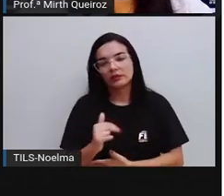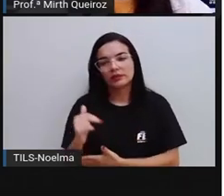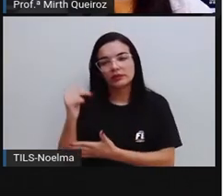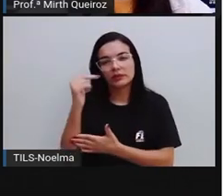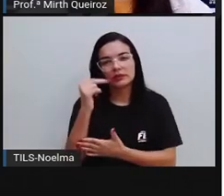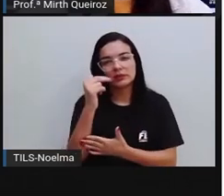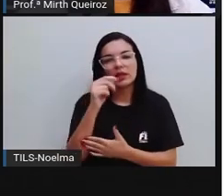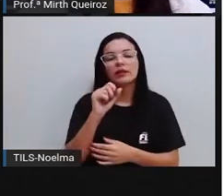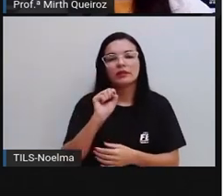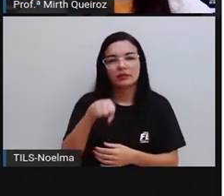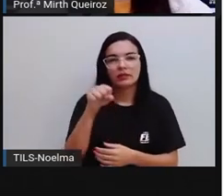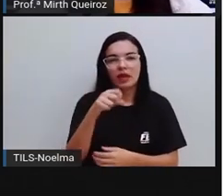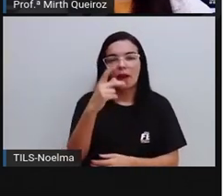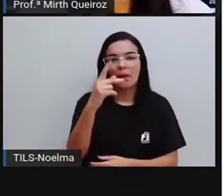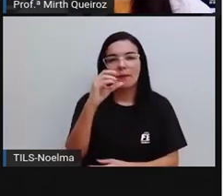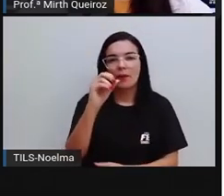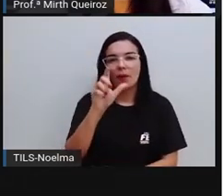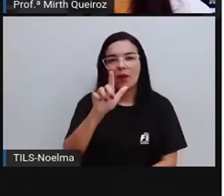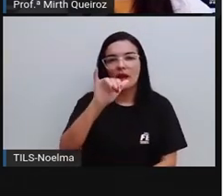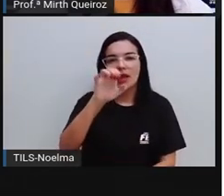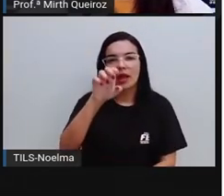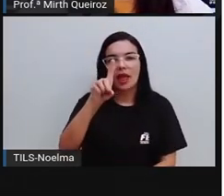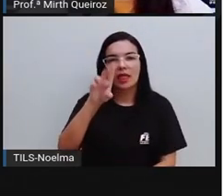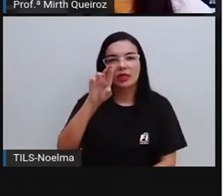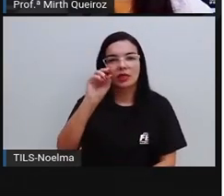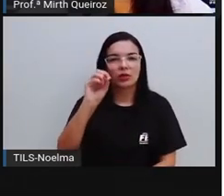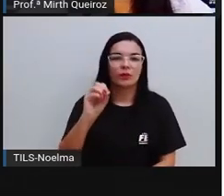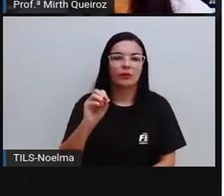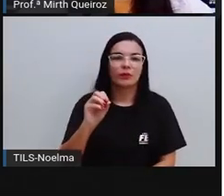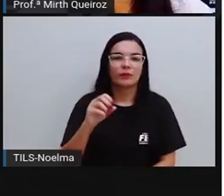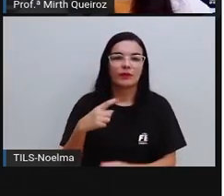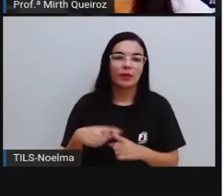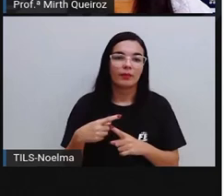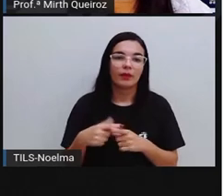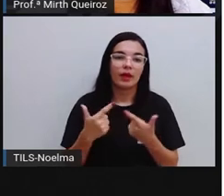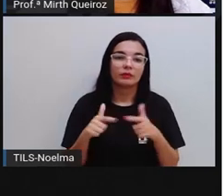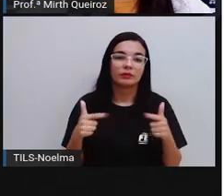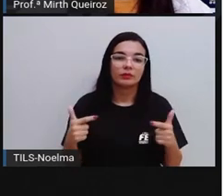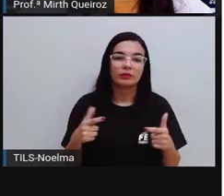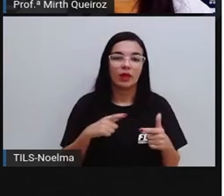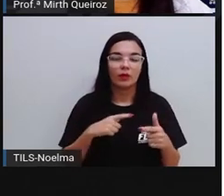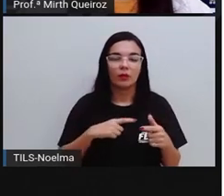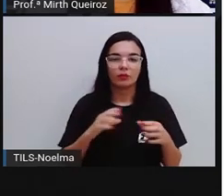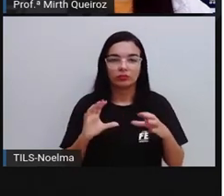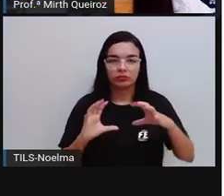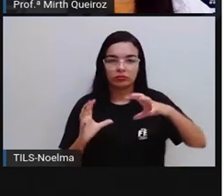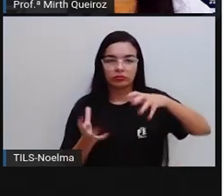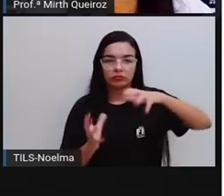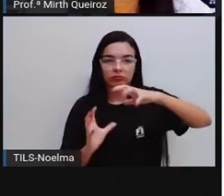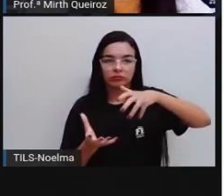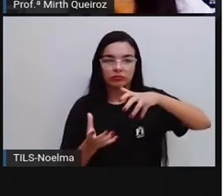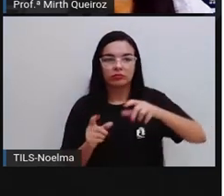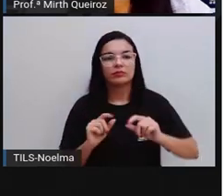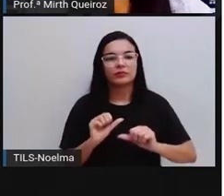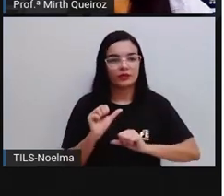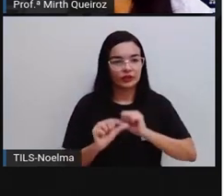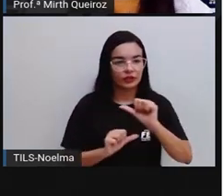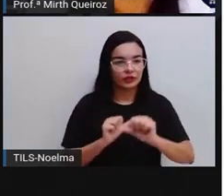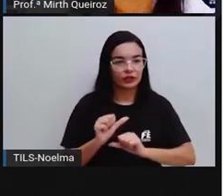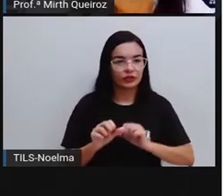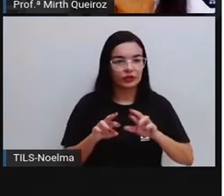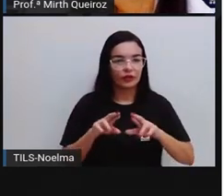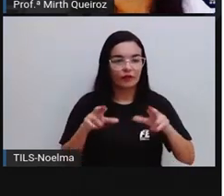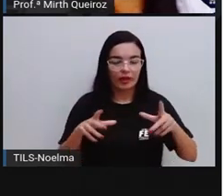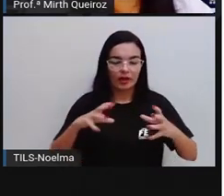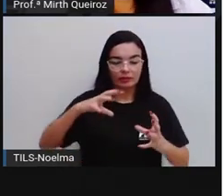neste caso, de poliedros, certo? Porque não são corpos arredondados, ao contrário do cilindro,